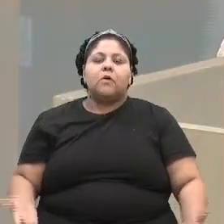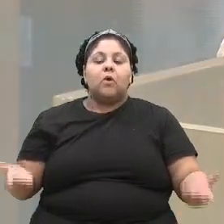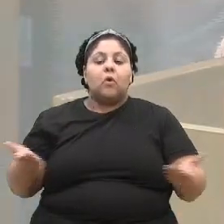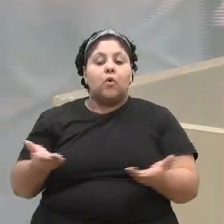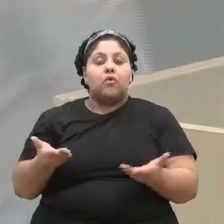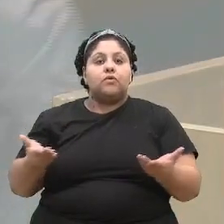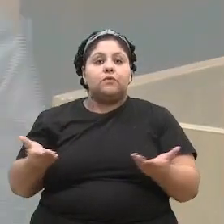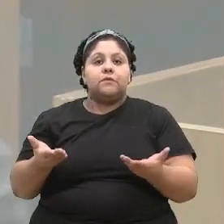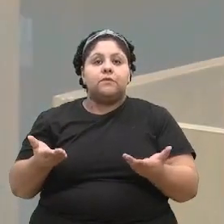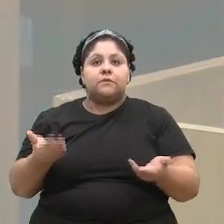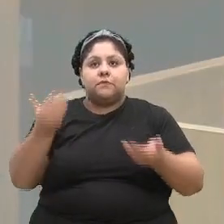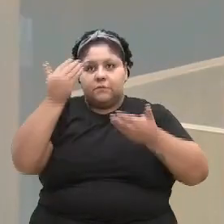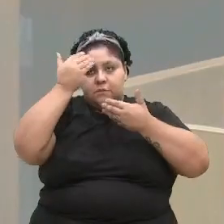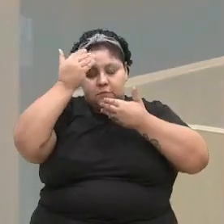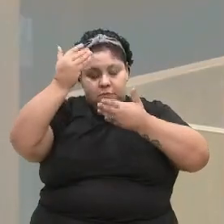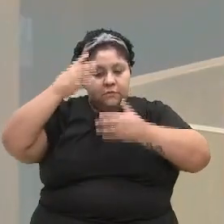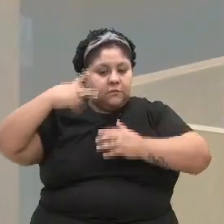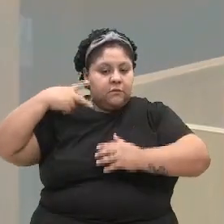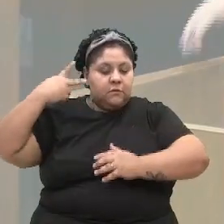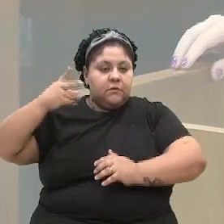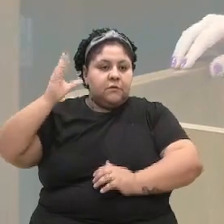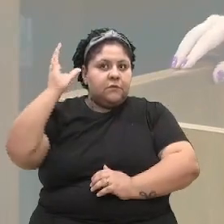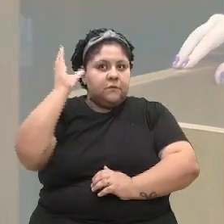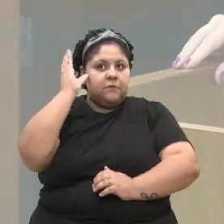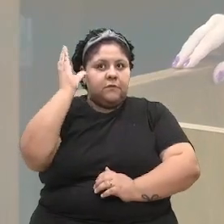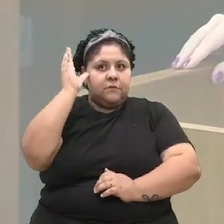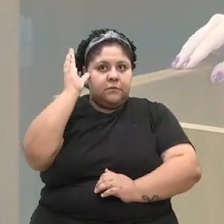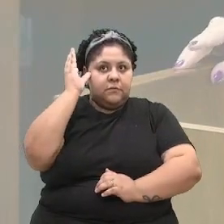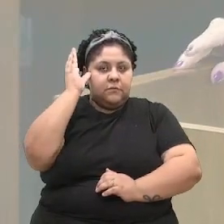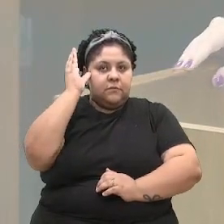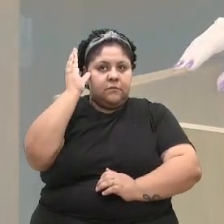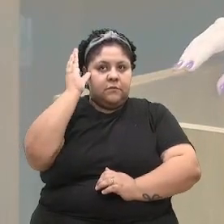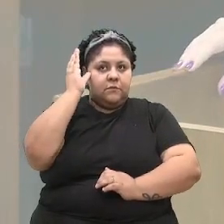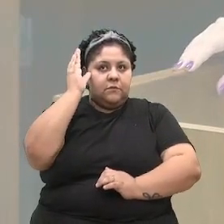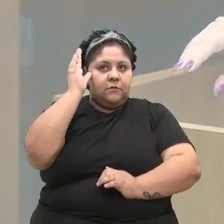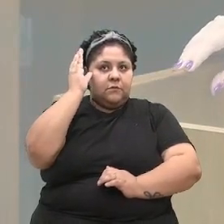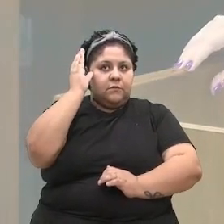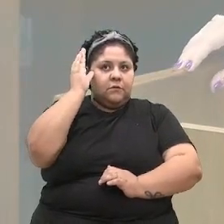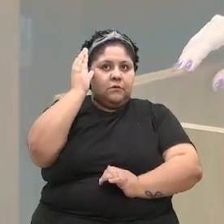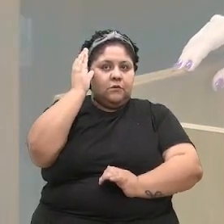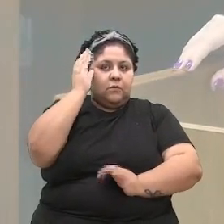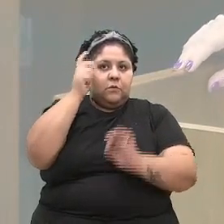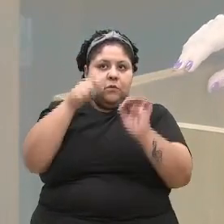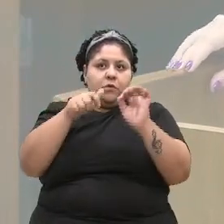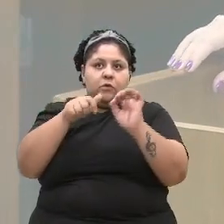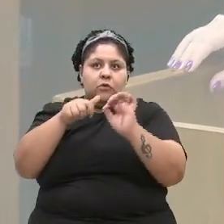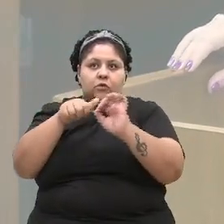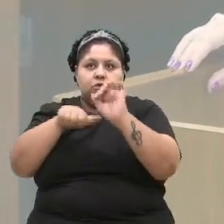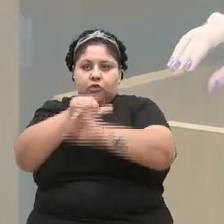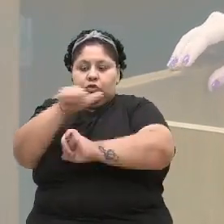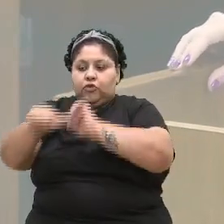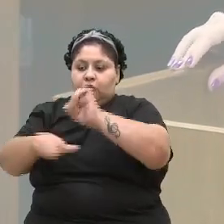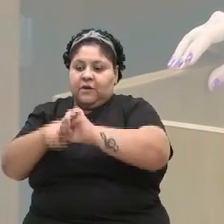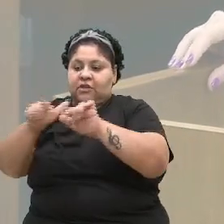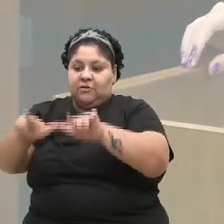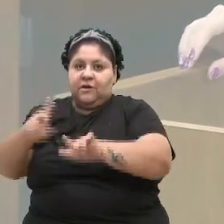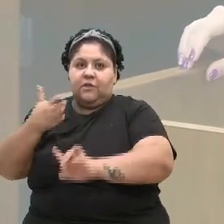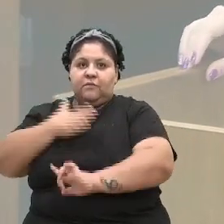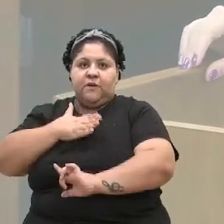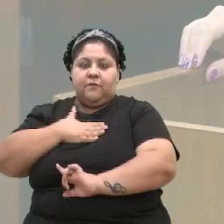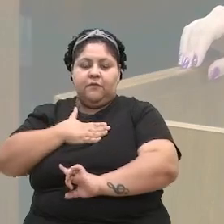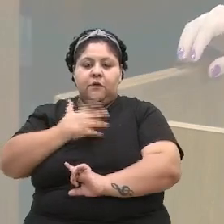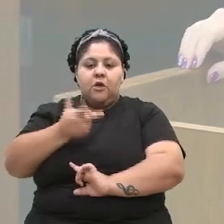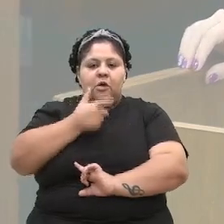hoje e agradeço ao vereador Cadori por me ceder para falar de um tema muito importante, um levantamento